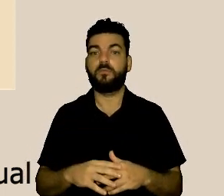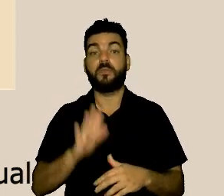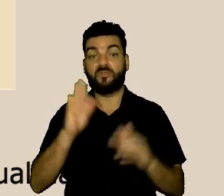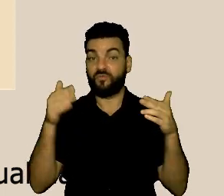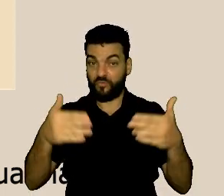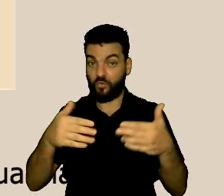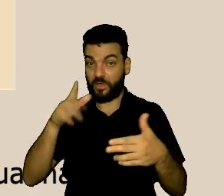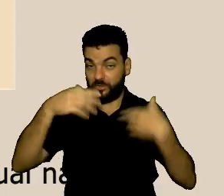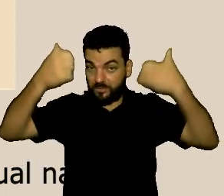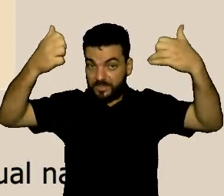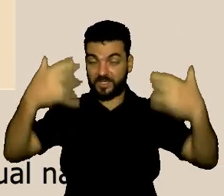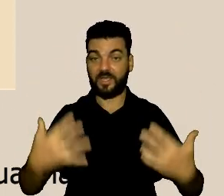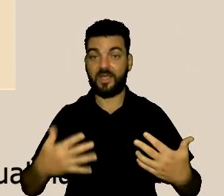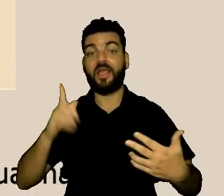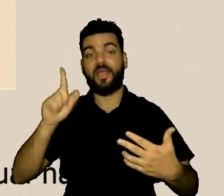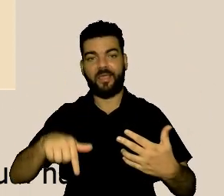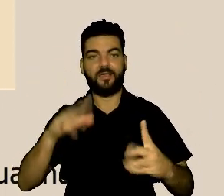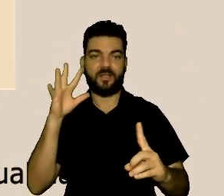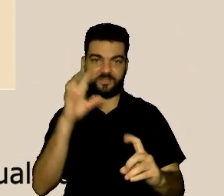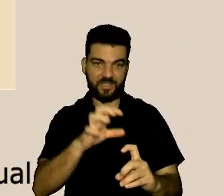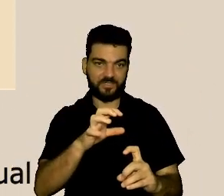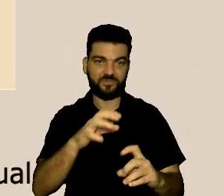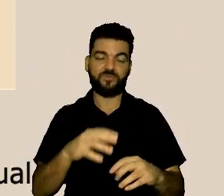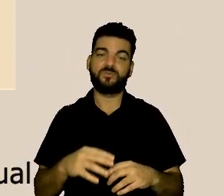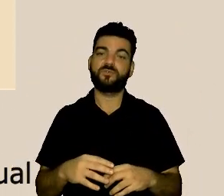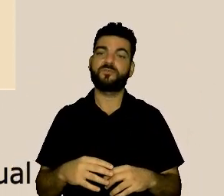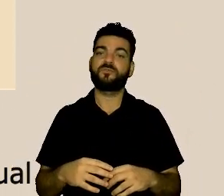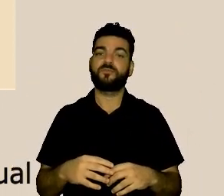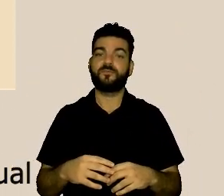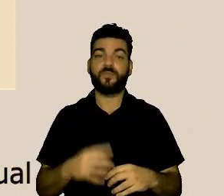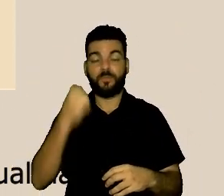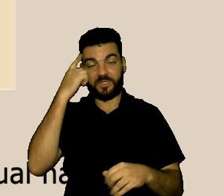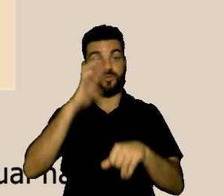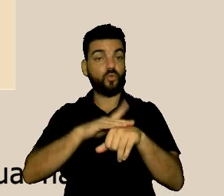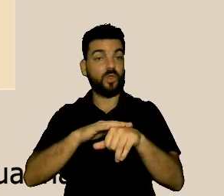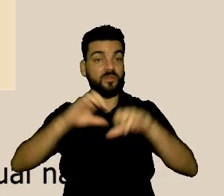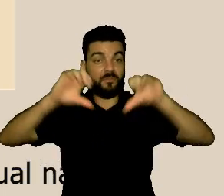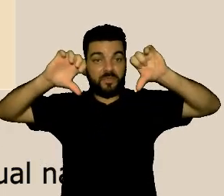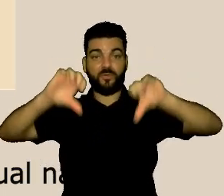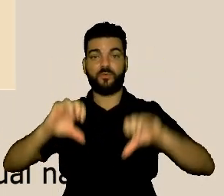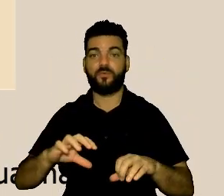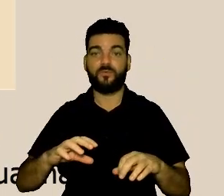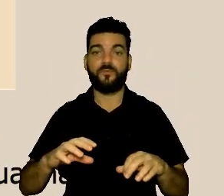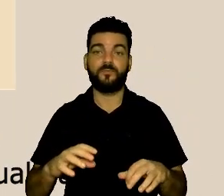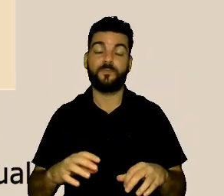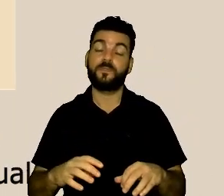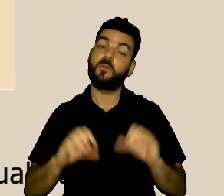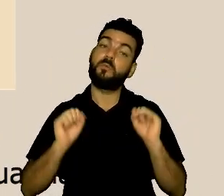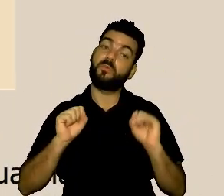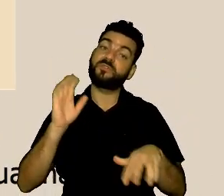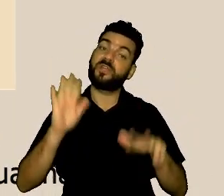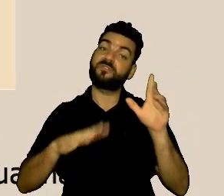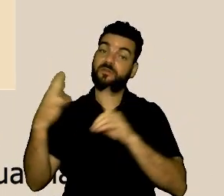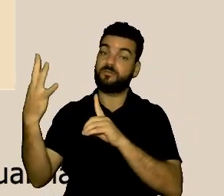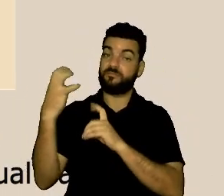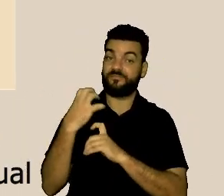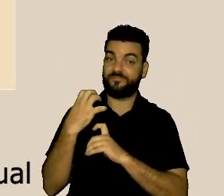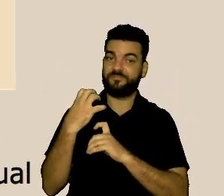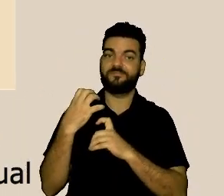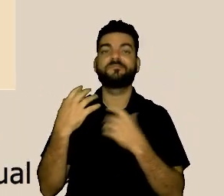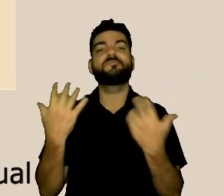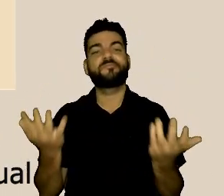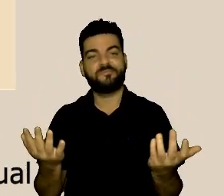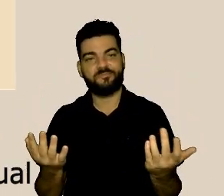nosso é falar do adoecimento no trabalho e que pode ser um assédio, então existe